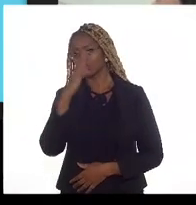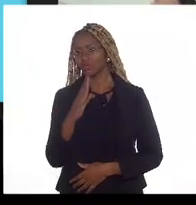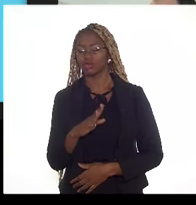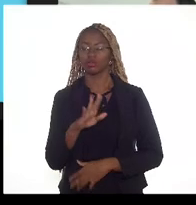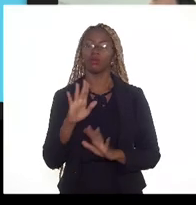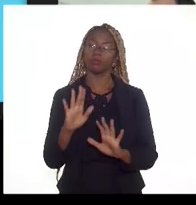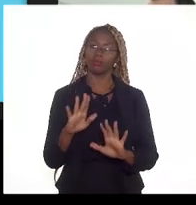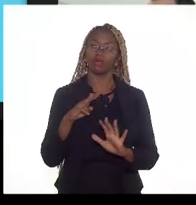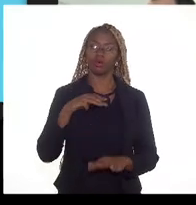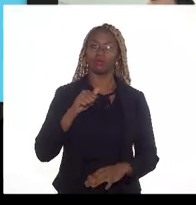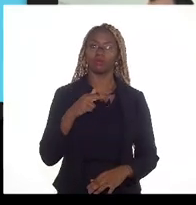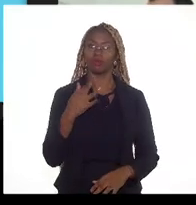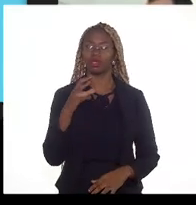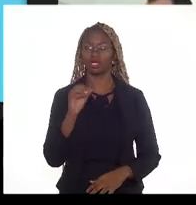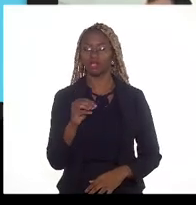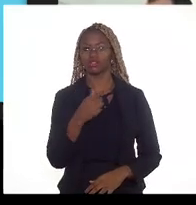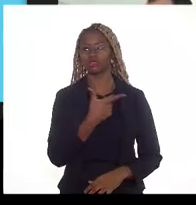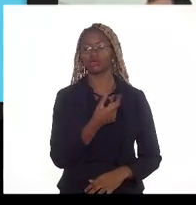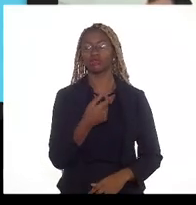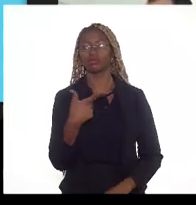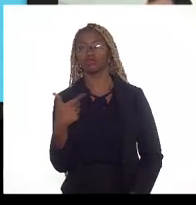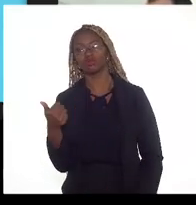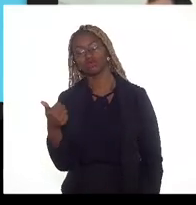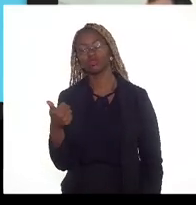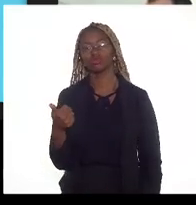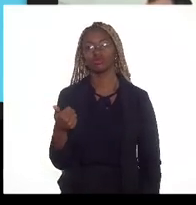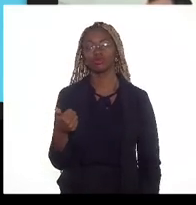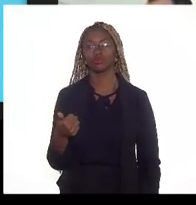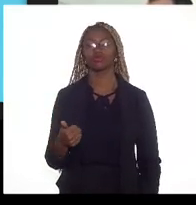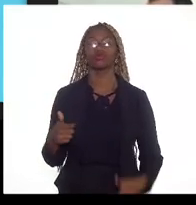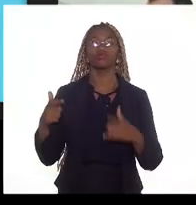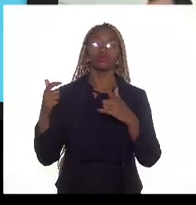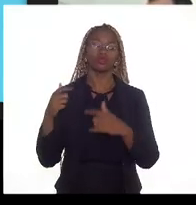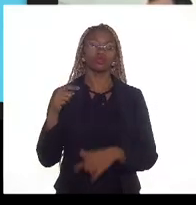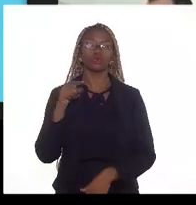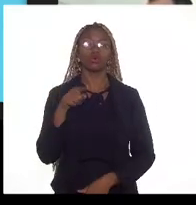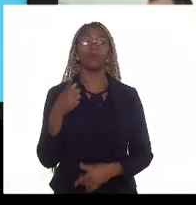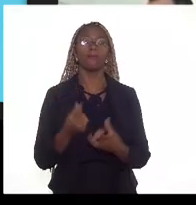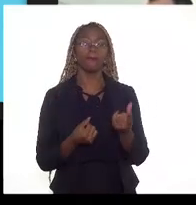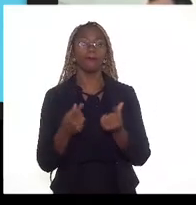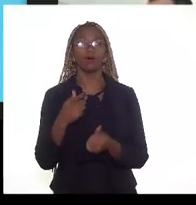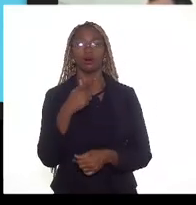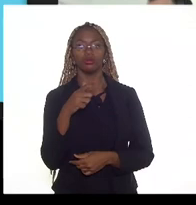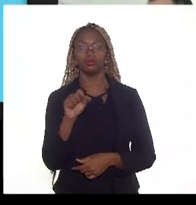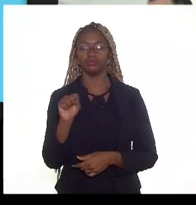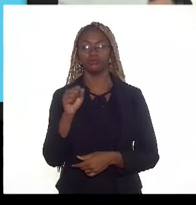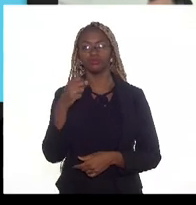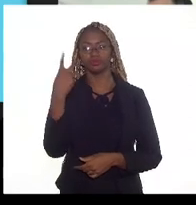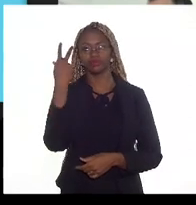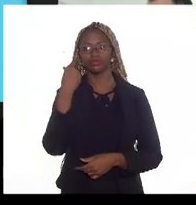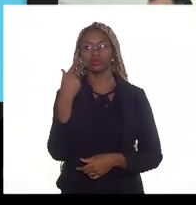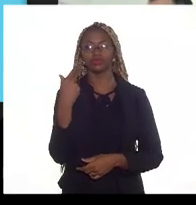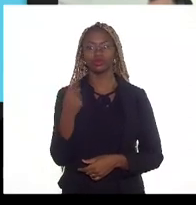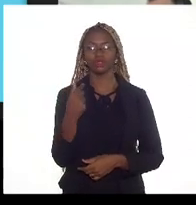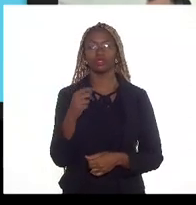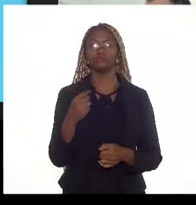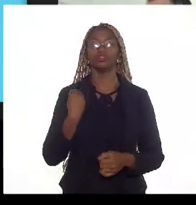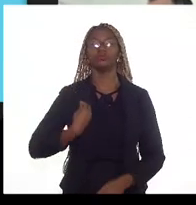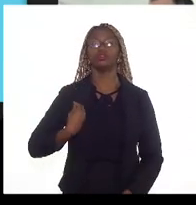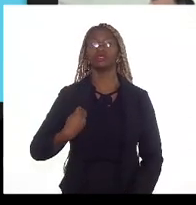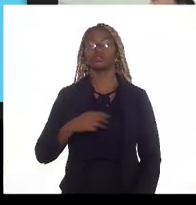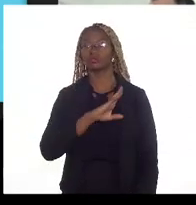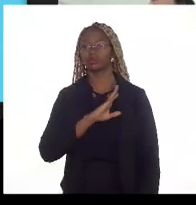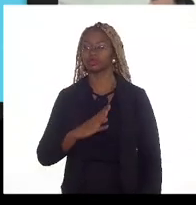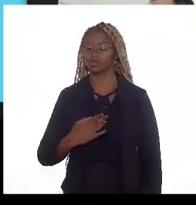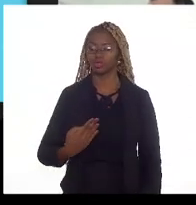março de 2021 o preço do gás natural para efeito de participações